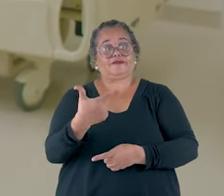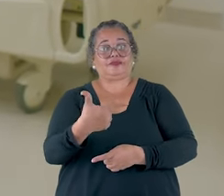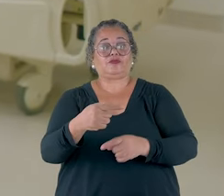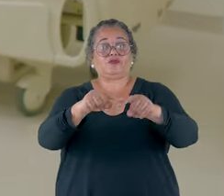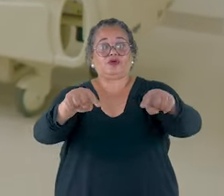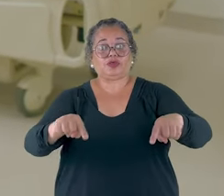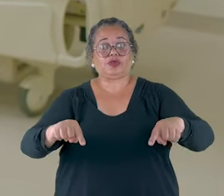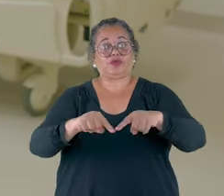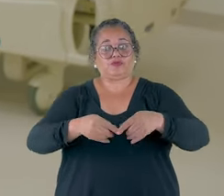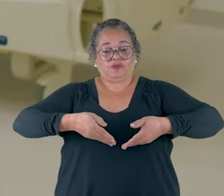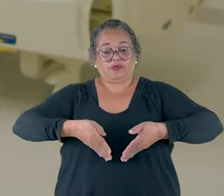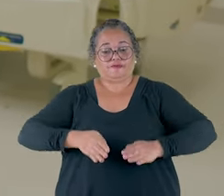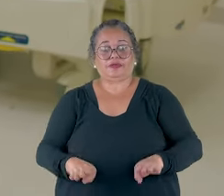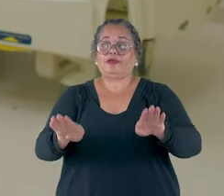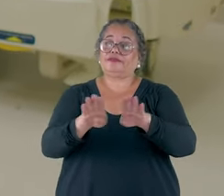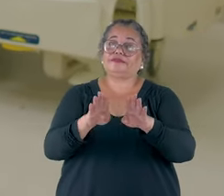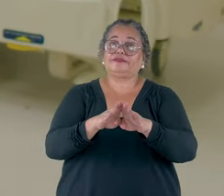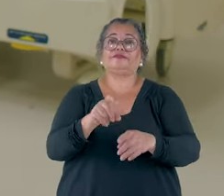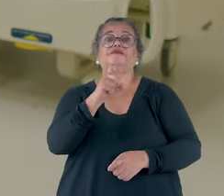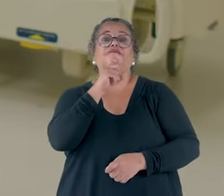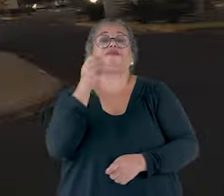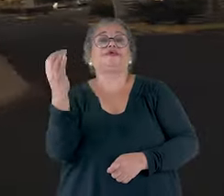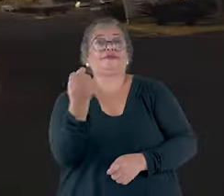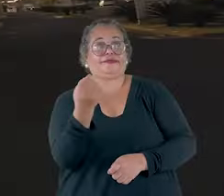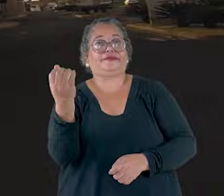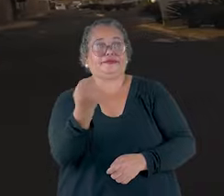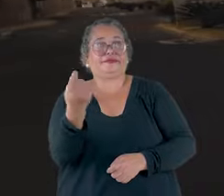dois quartos de pré-parto, além de um banco de leite.